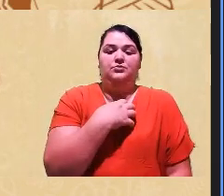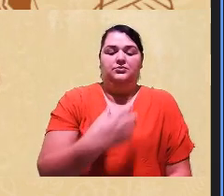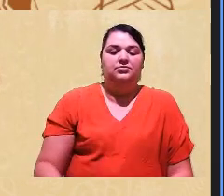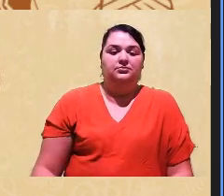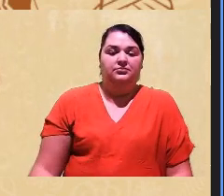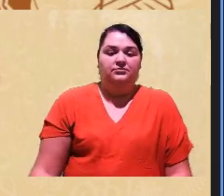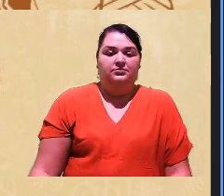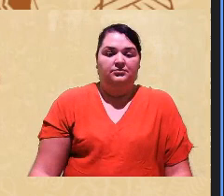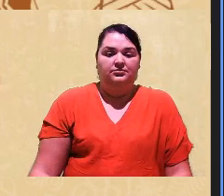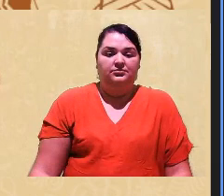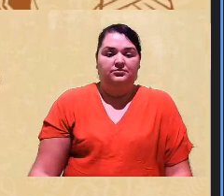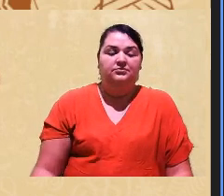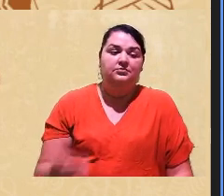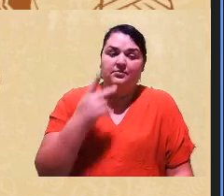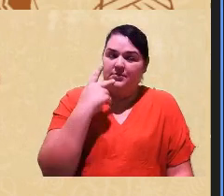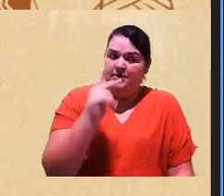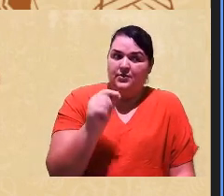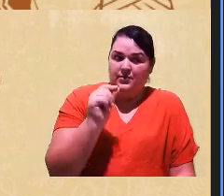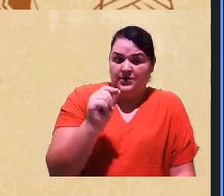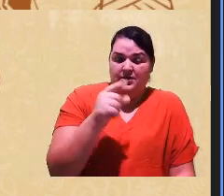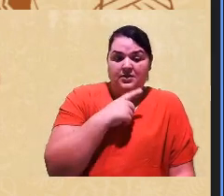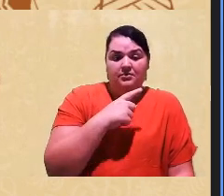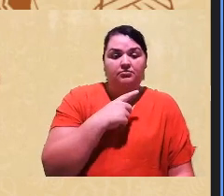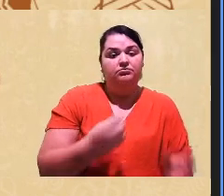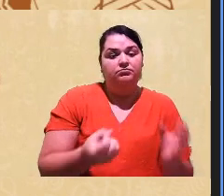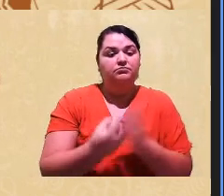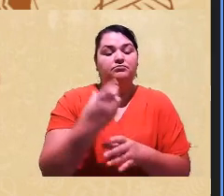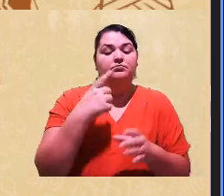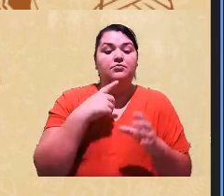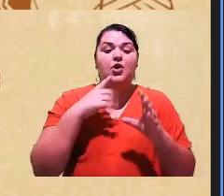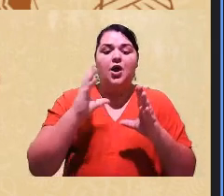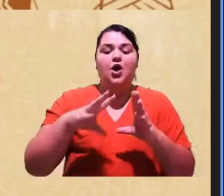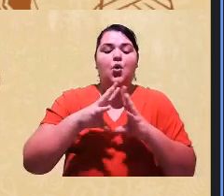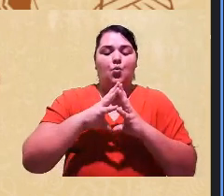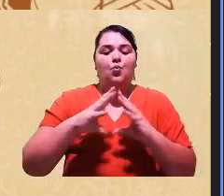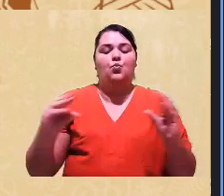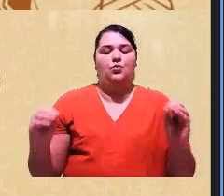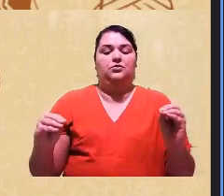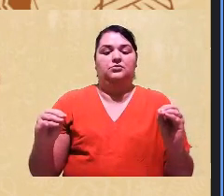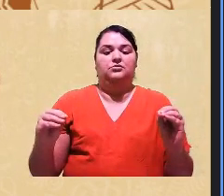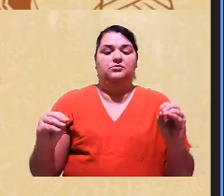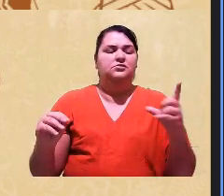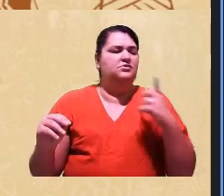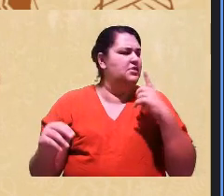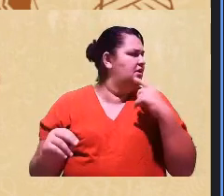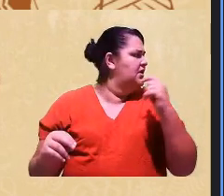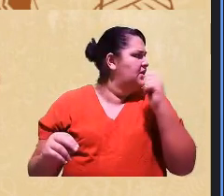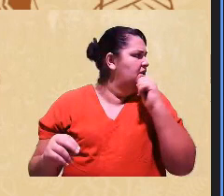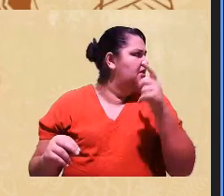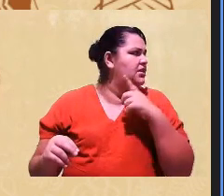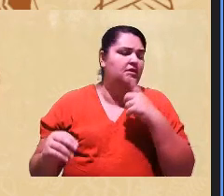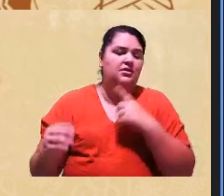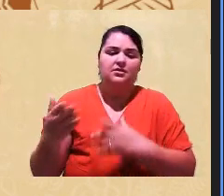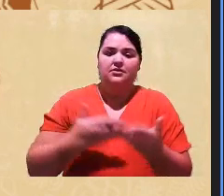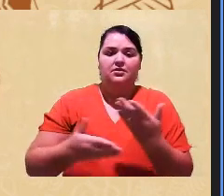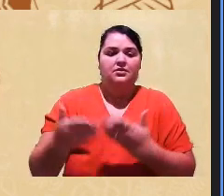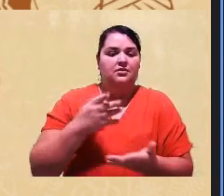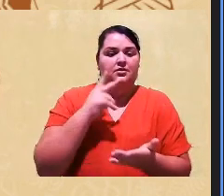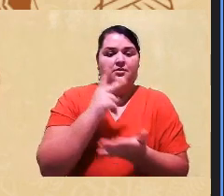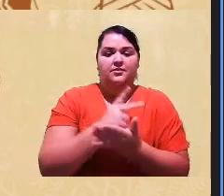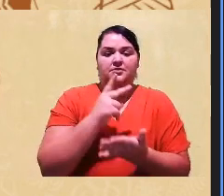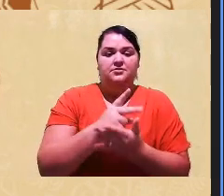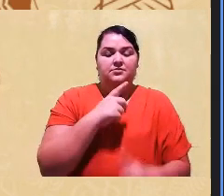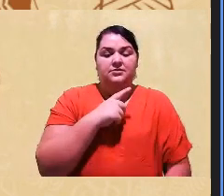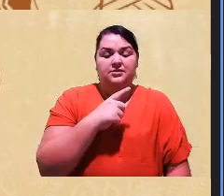para que se emerja os processos de cura e eu vejo que a gente ainda está muito nessa transição entre o negar